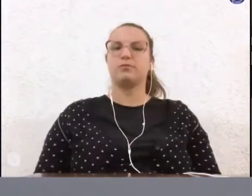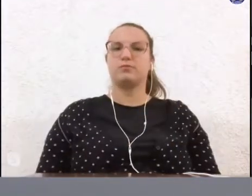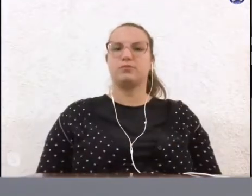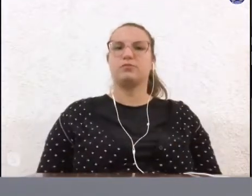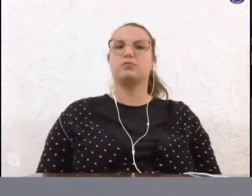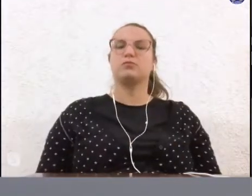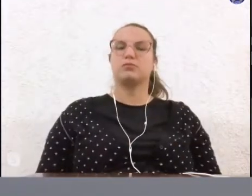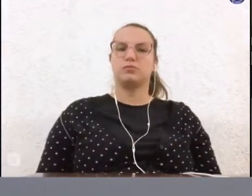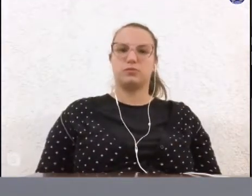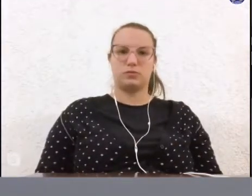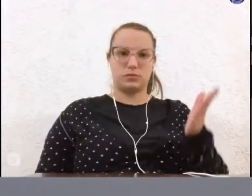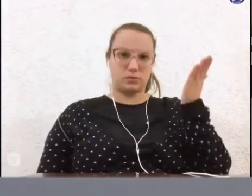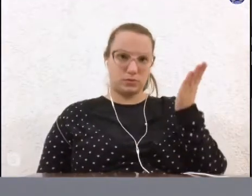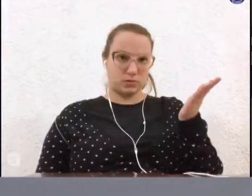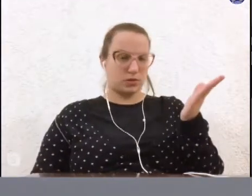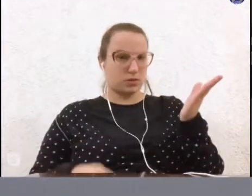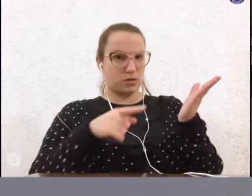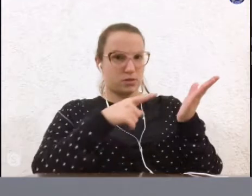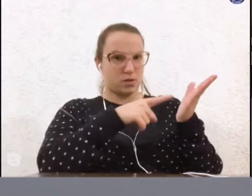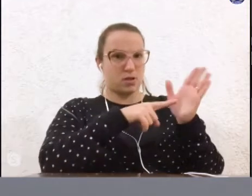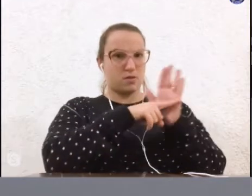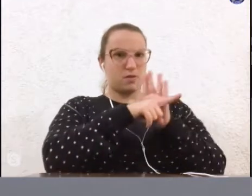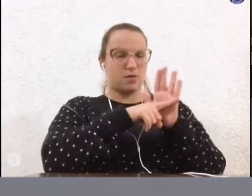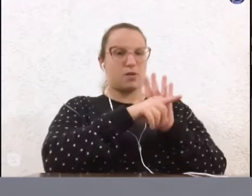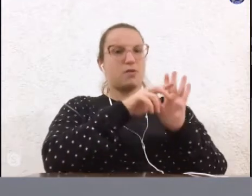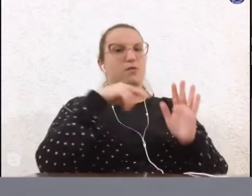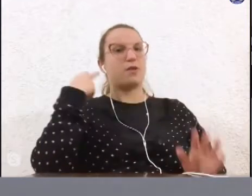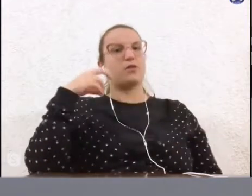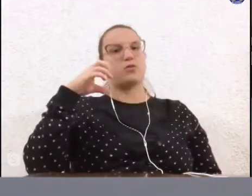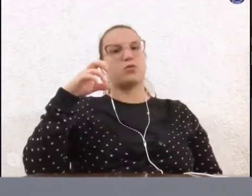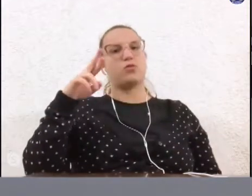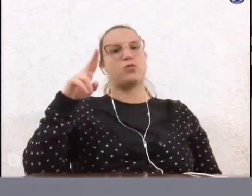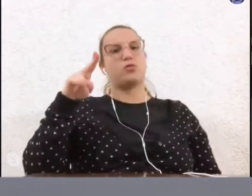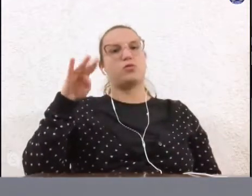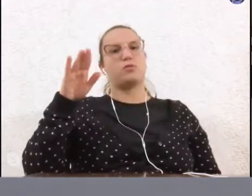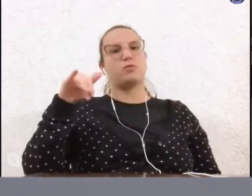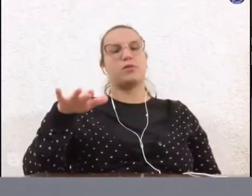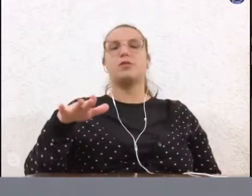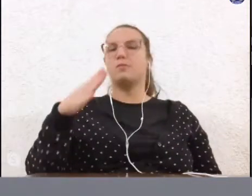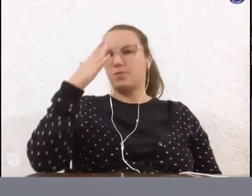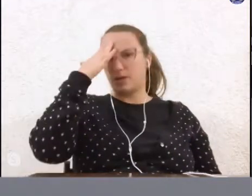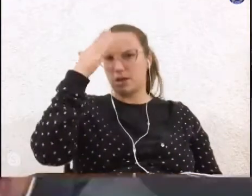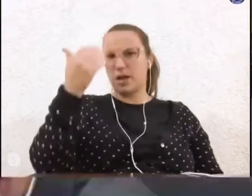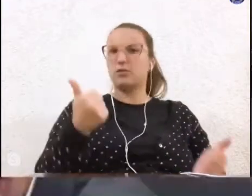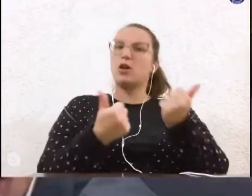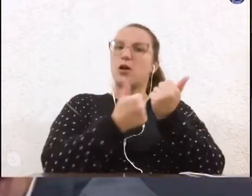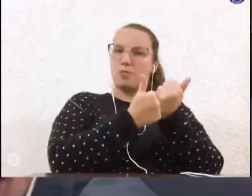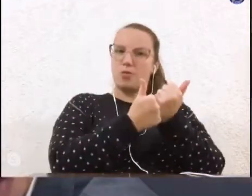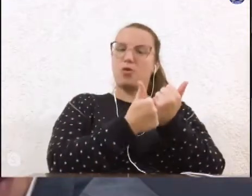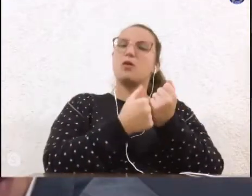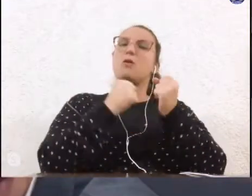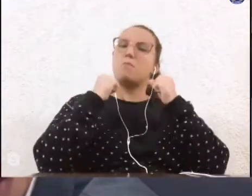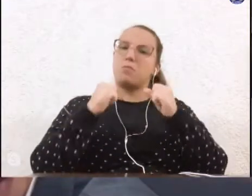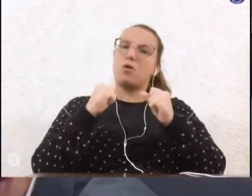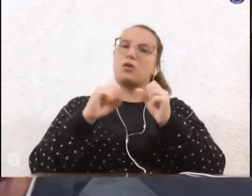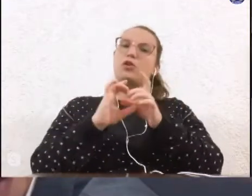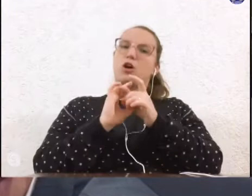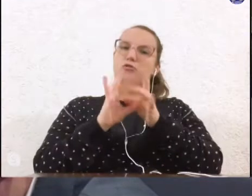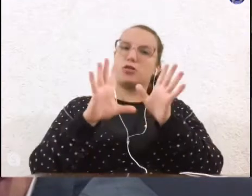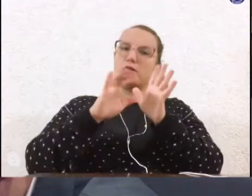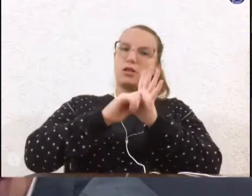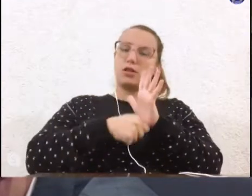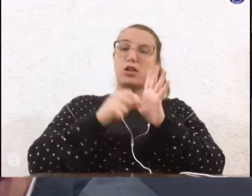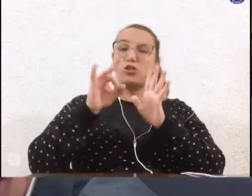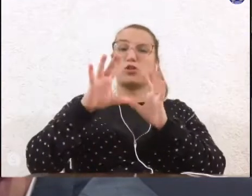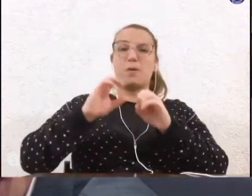Consulto ao autor da matéria, vereador Curumim. Agradeço o apoio. Vossa Excelência tem a nossa autorização. Só para explicitar,